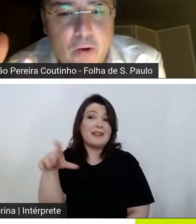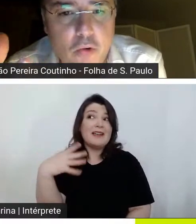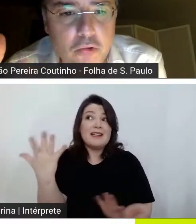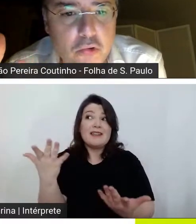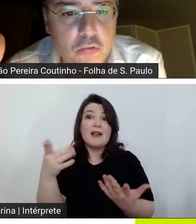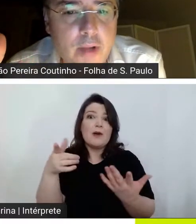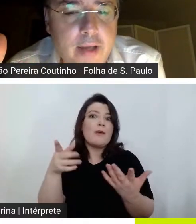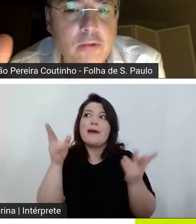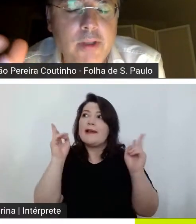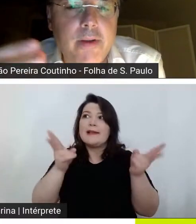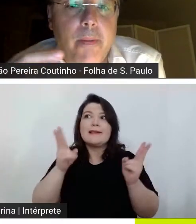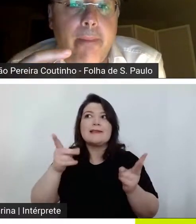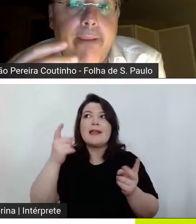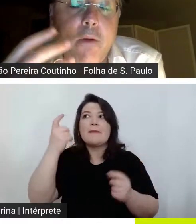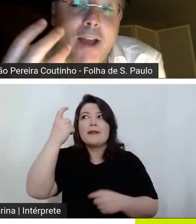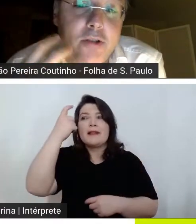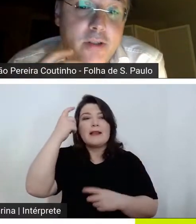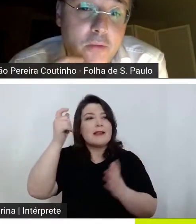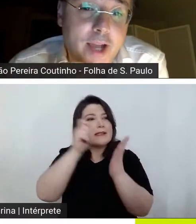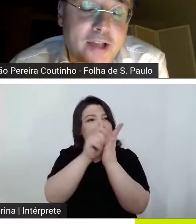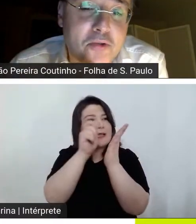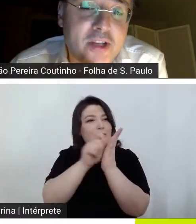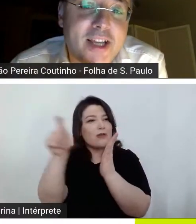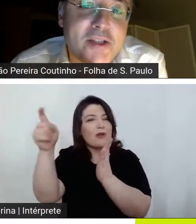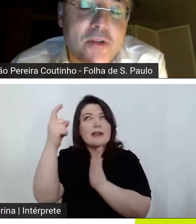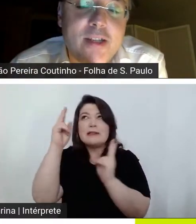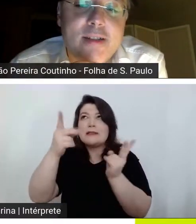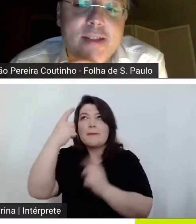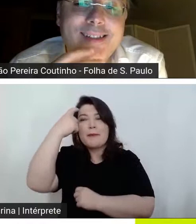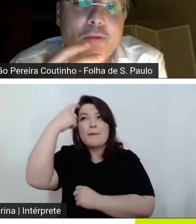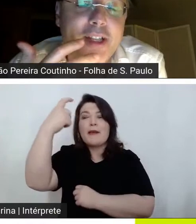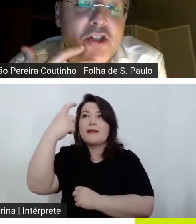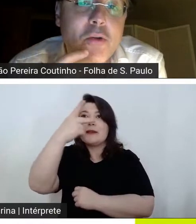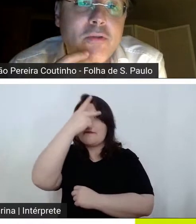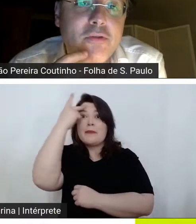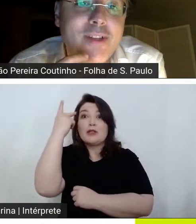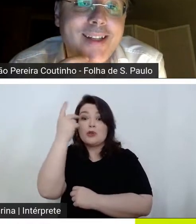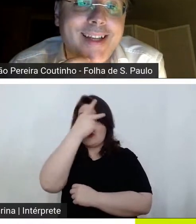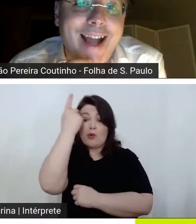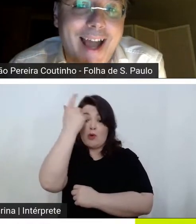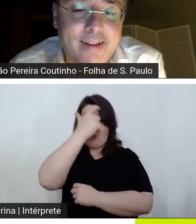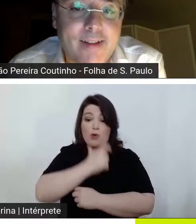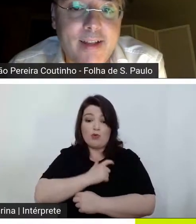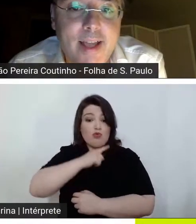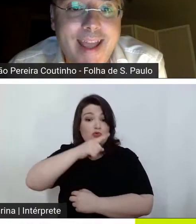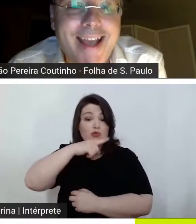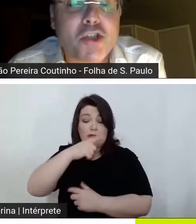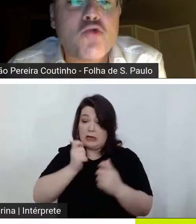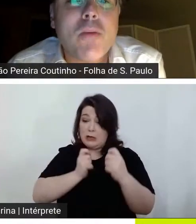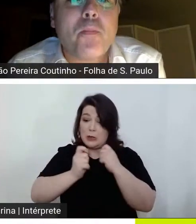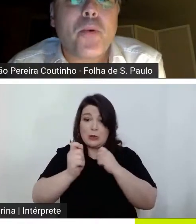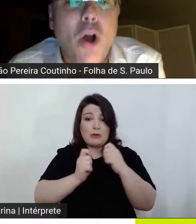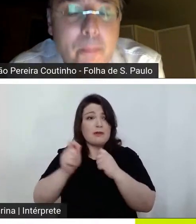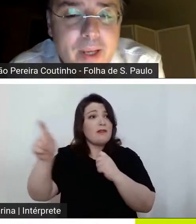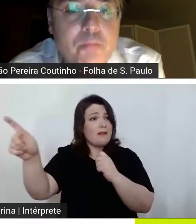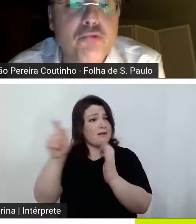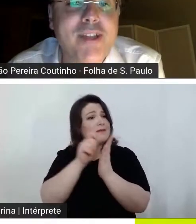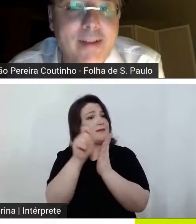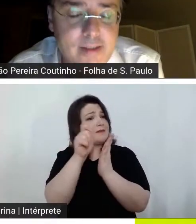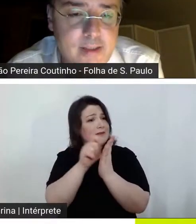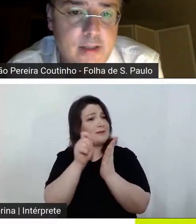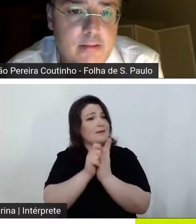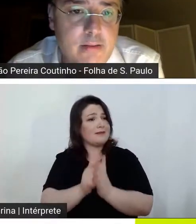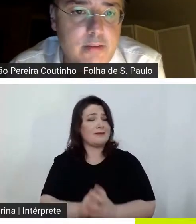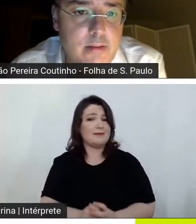escapa ao controle humano e eu acho que no caso dos negacionistas o que eles estão no fundo a negar é a sua própria